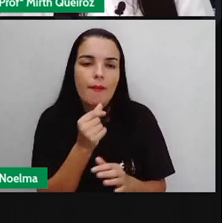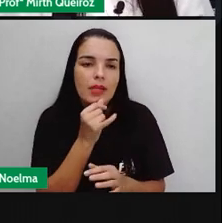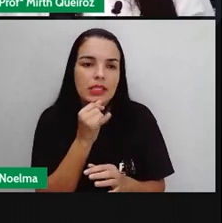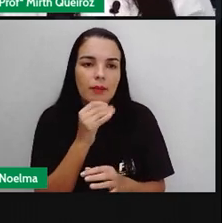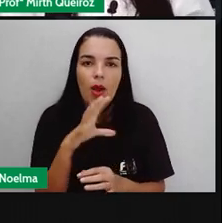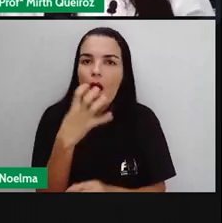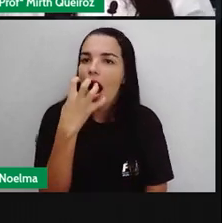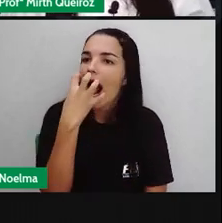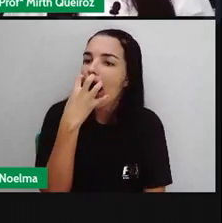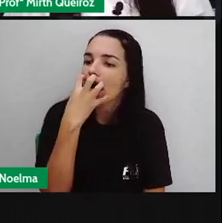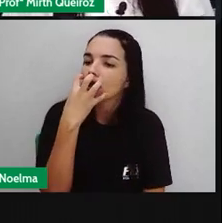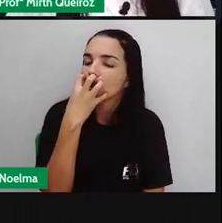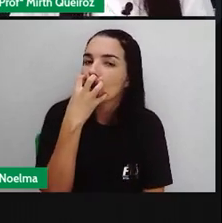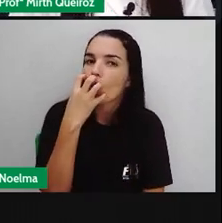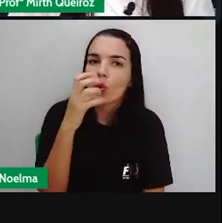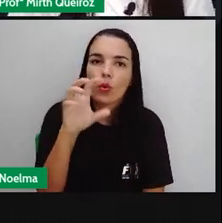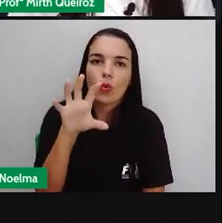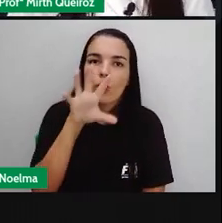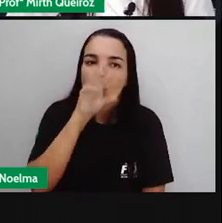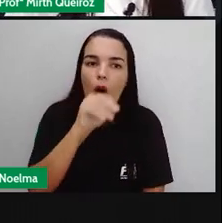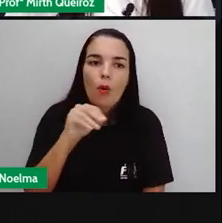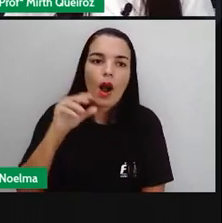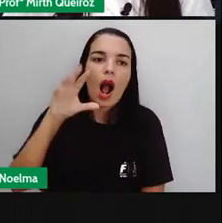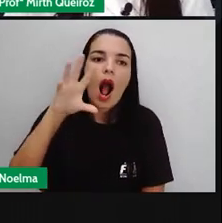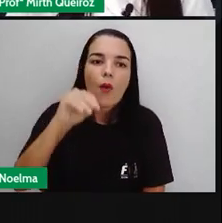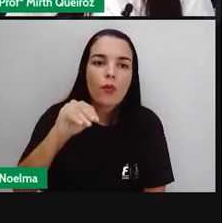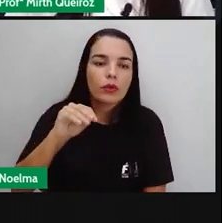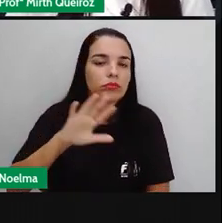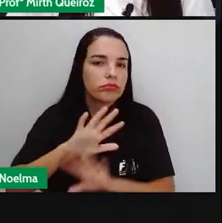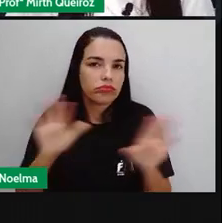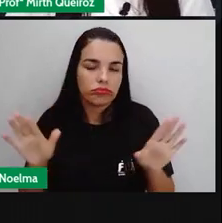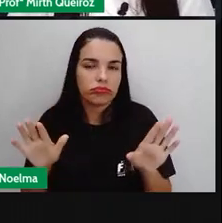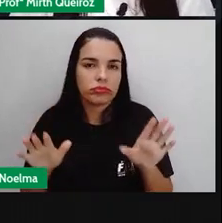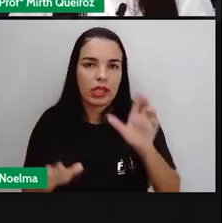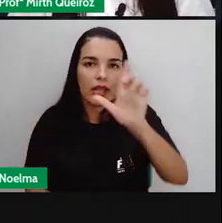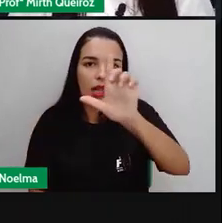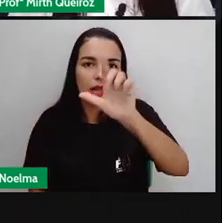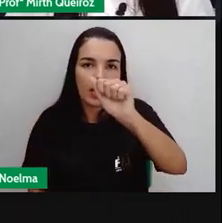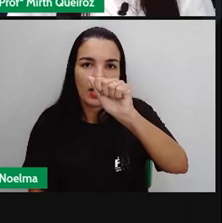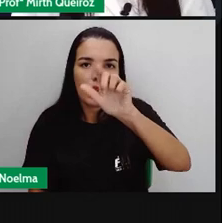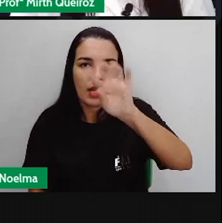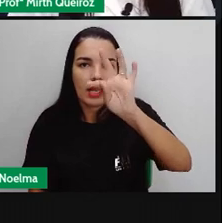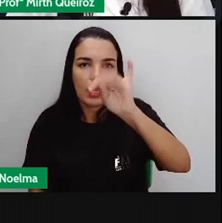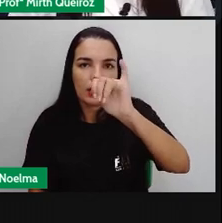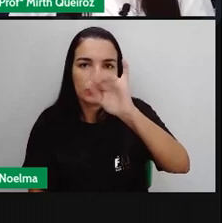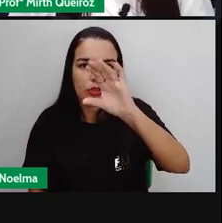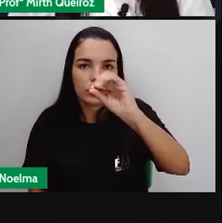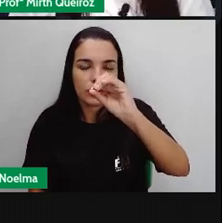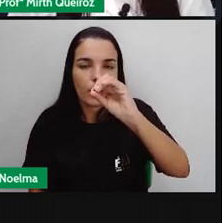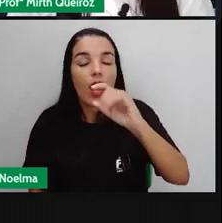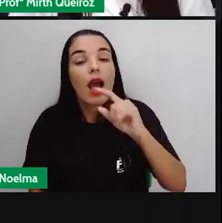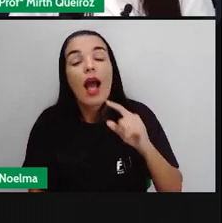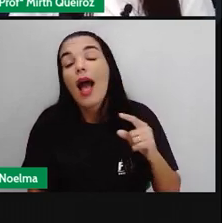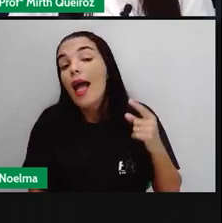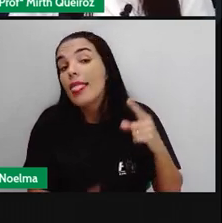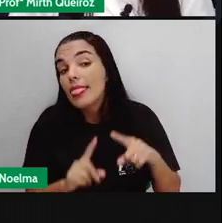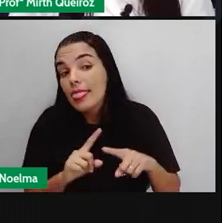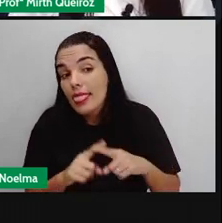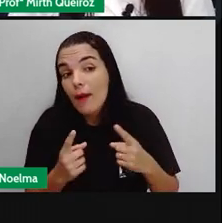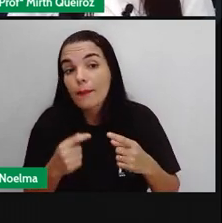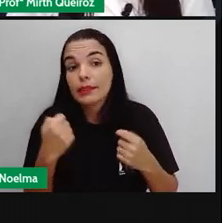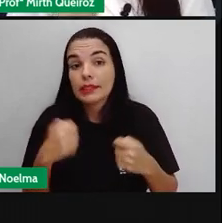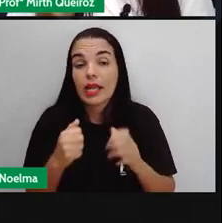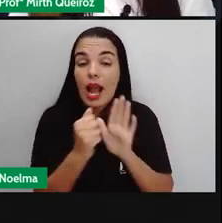O cachorro latiu. E se eu tirar esse cachorro e colocar cadela. Fica o cadela? Não, o artigo tem que